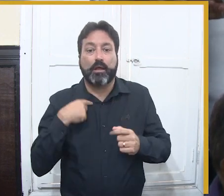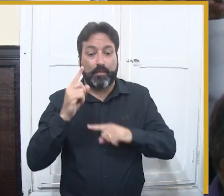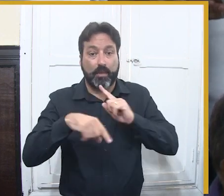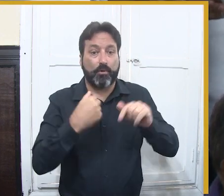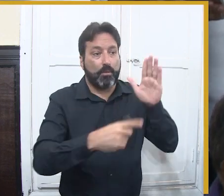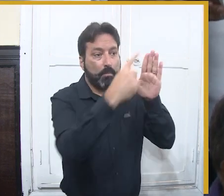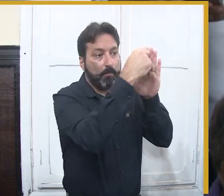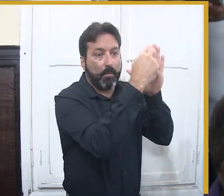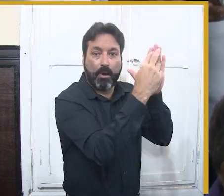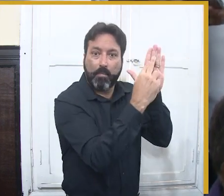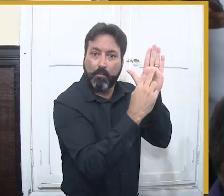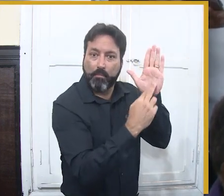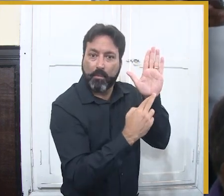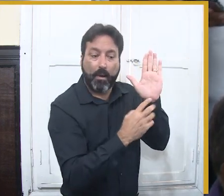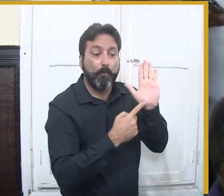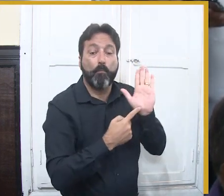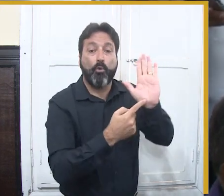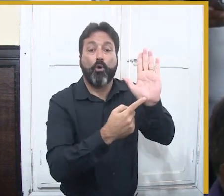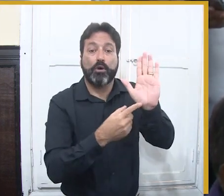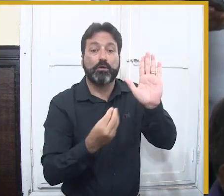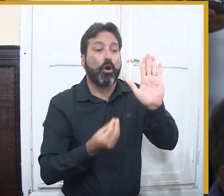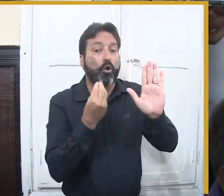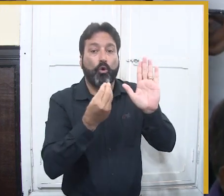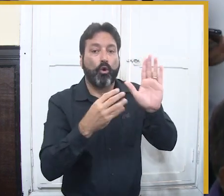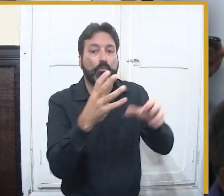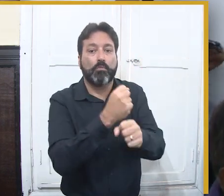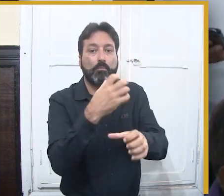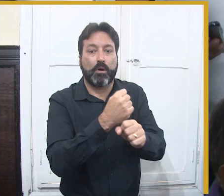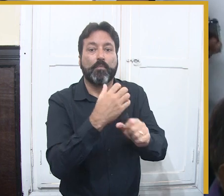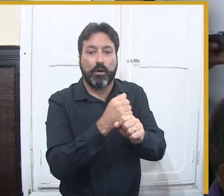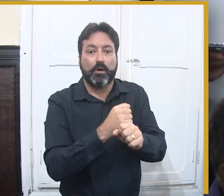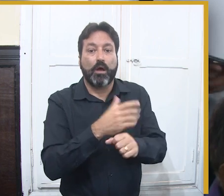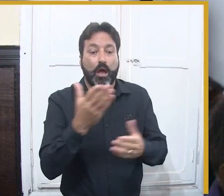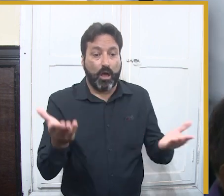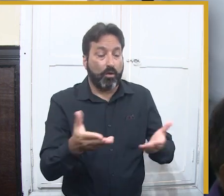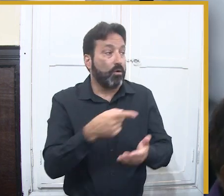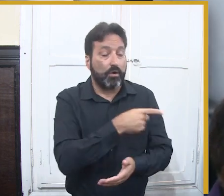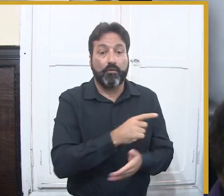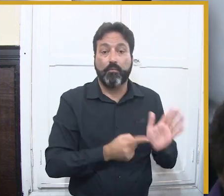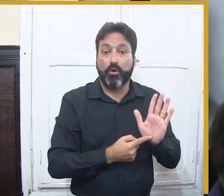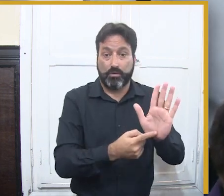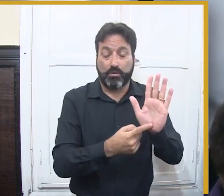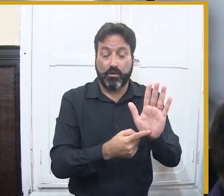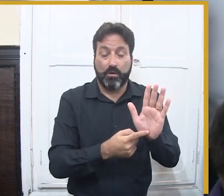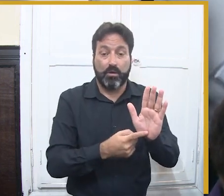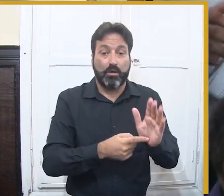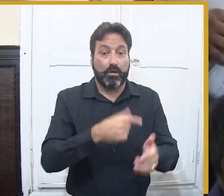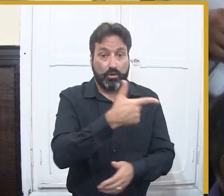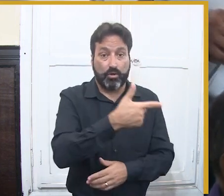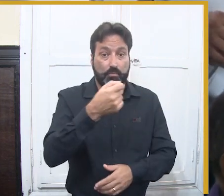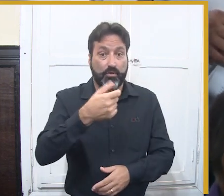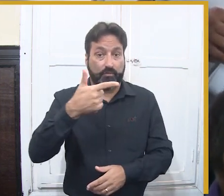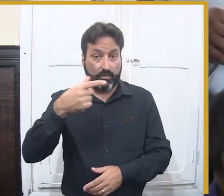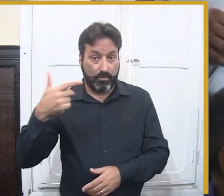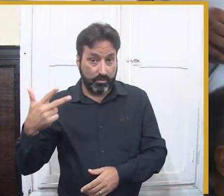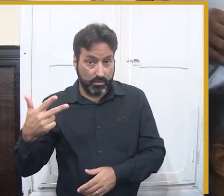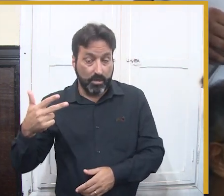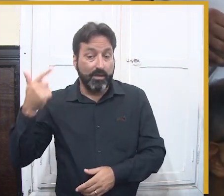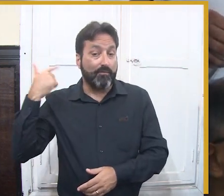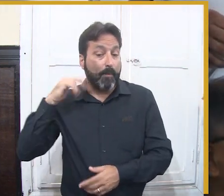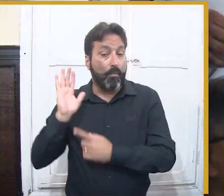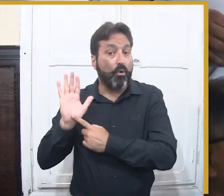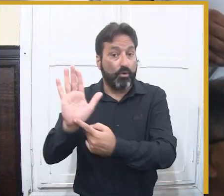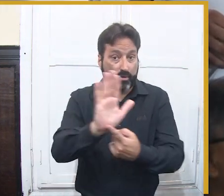São João entre captação de recursos, entre captação de patrocínio, todos esses cálculos.